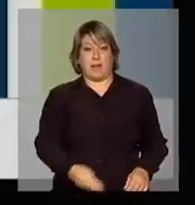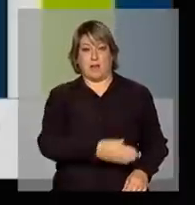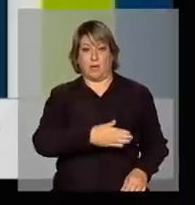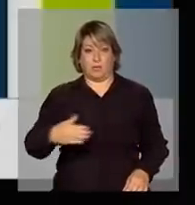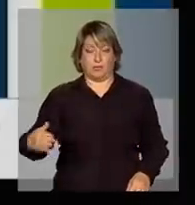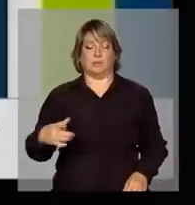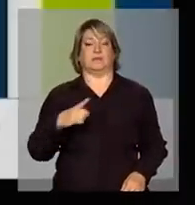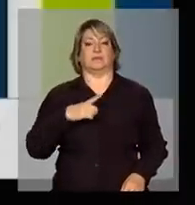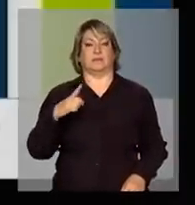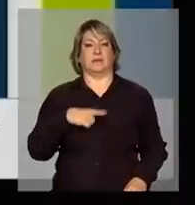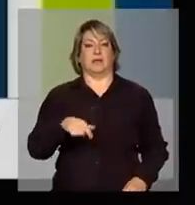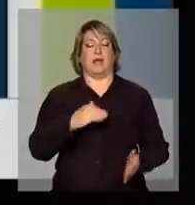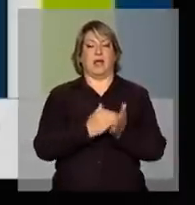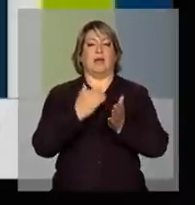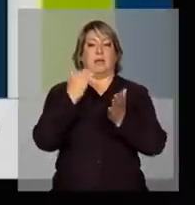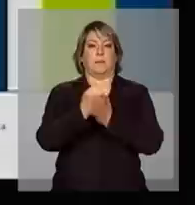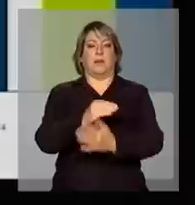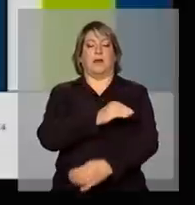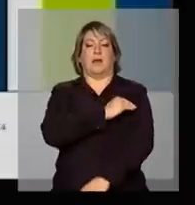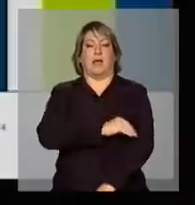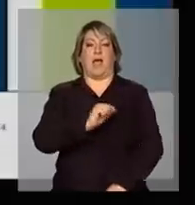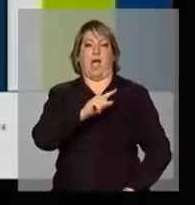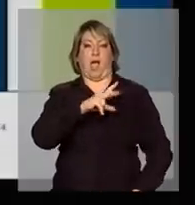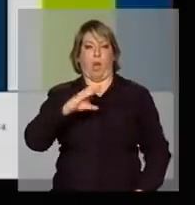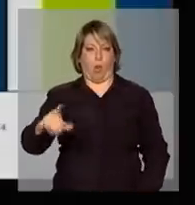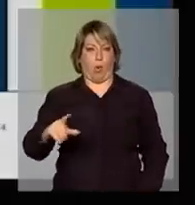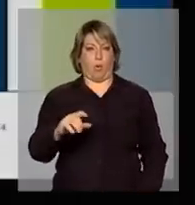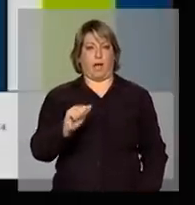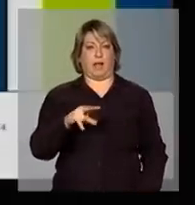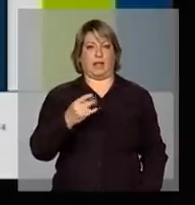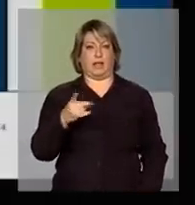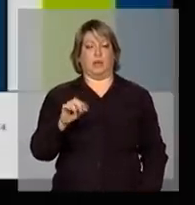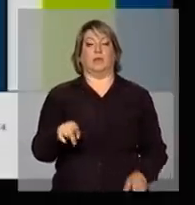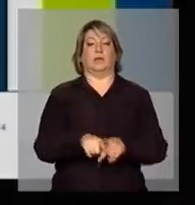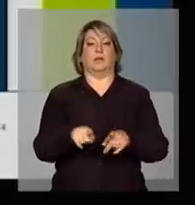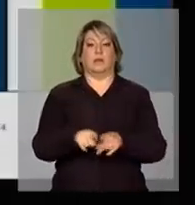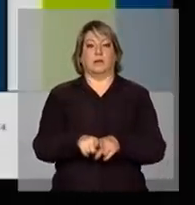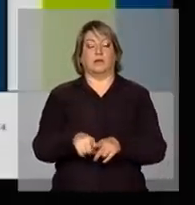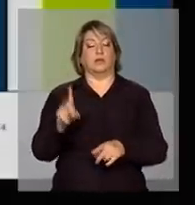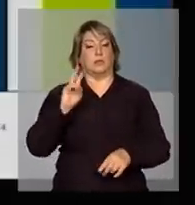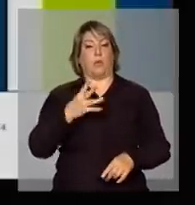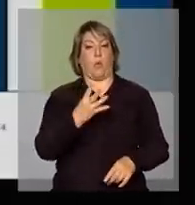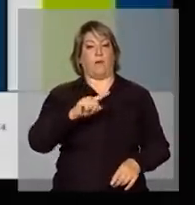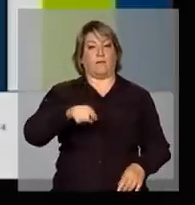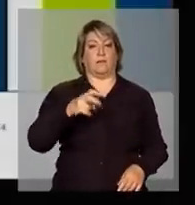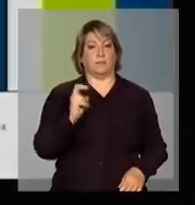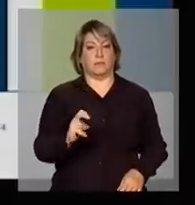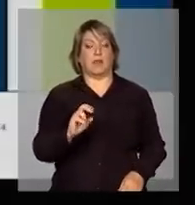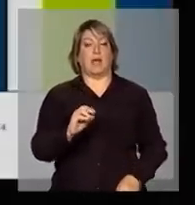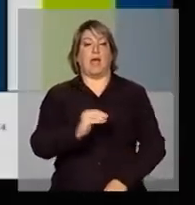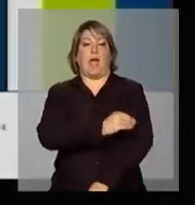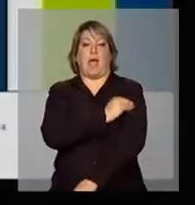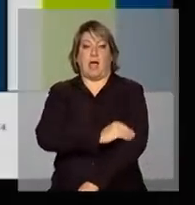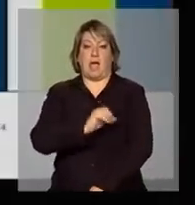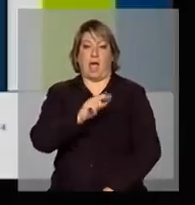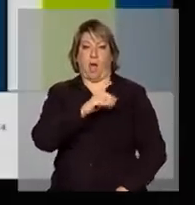% de crescimento do álcool anidro, contra 4,5% de álcool hidratado. Em função,